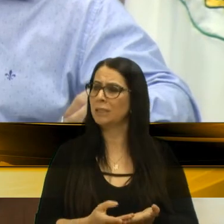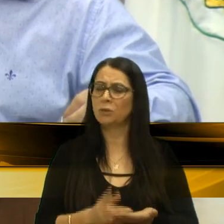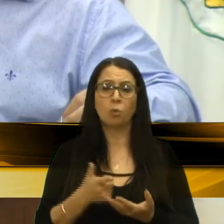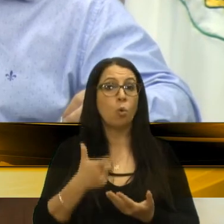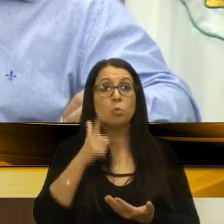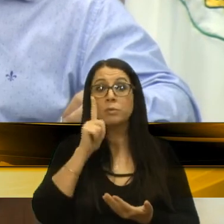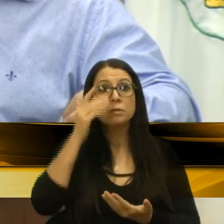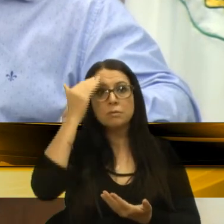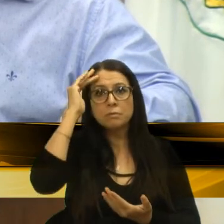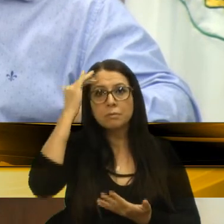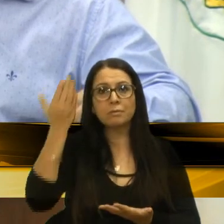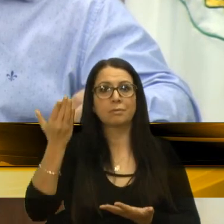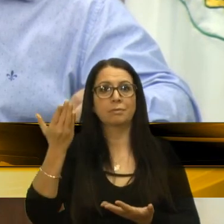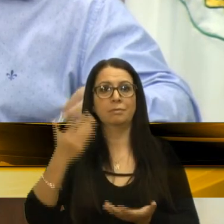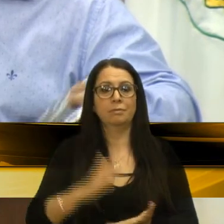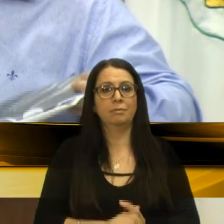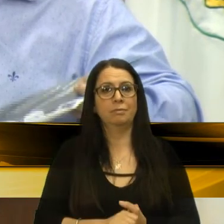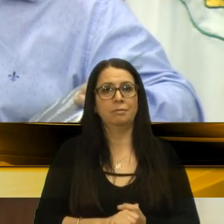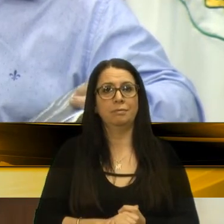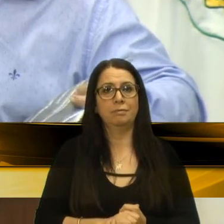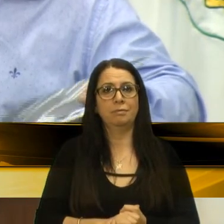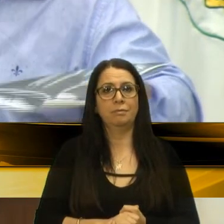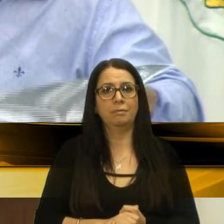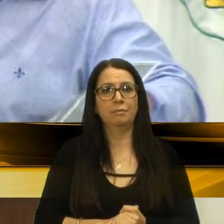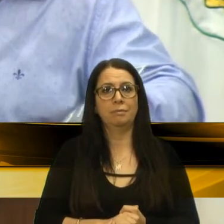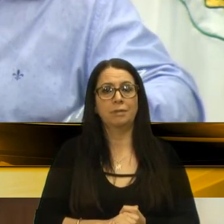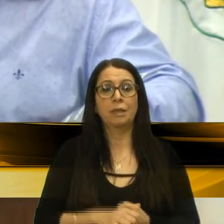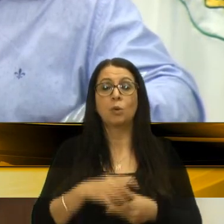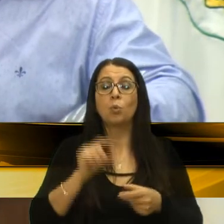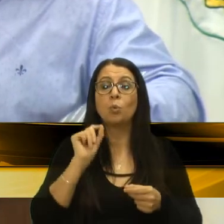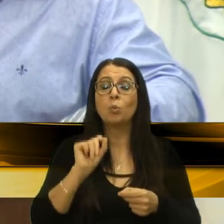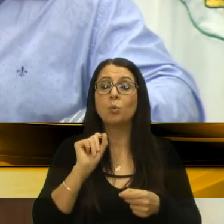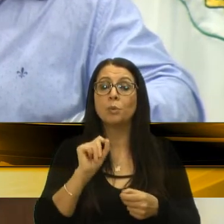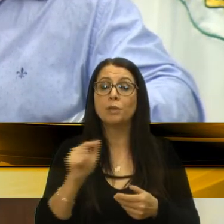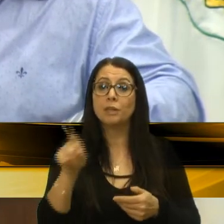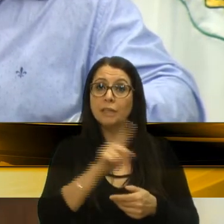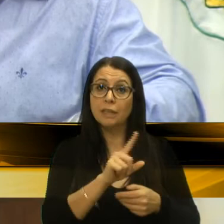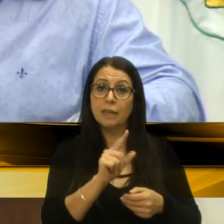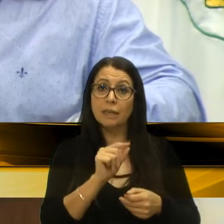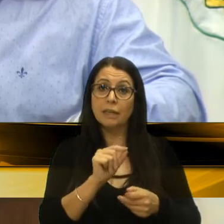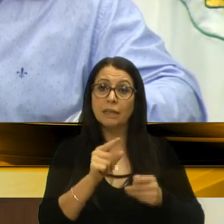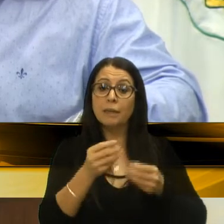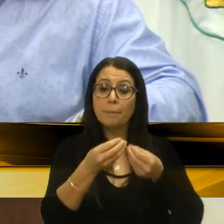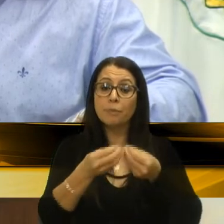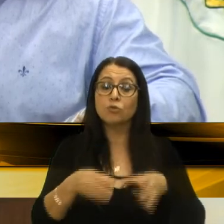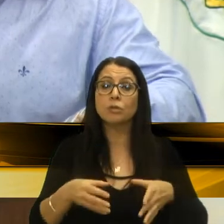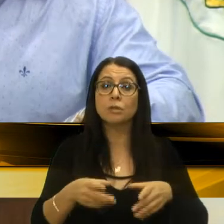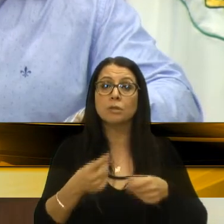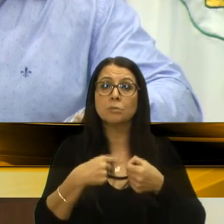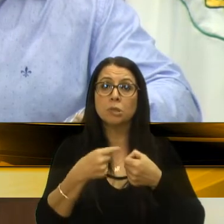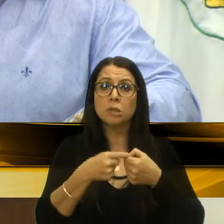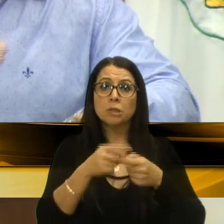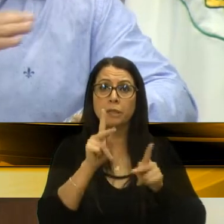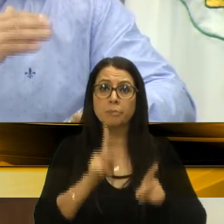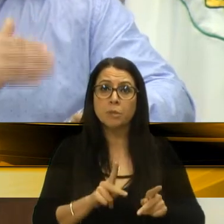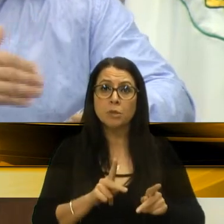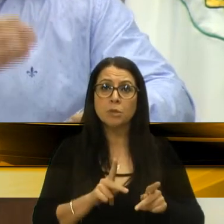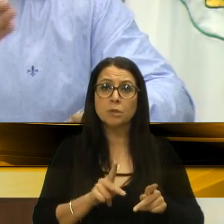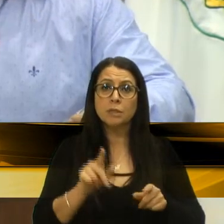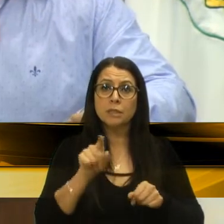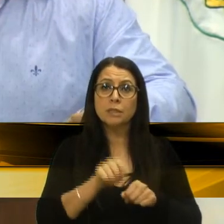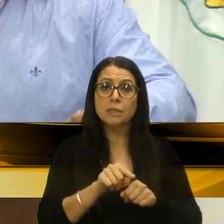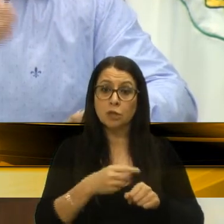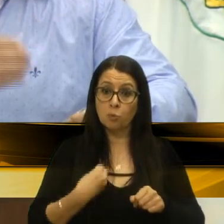entender. Isso não dá para entender o que estava prejudicando o município, aquelas pessoas estando lá dando